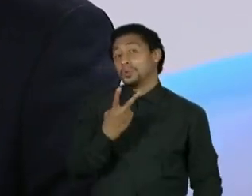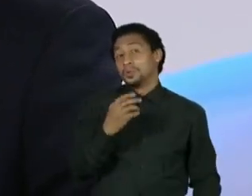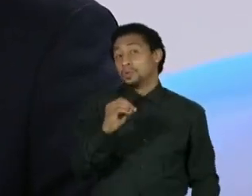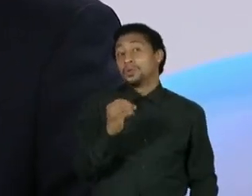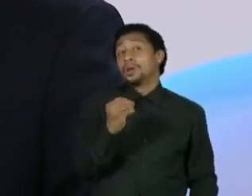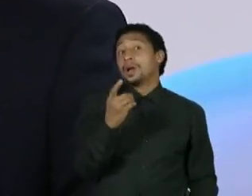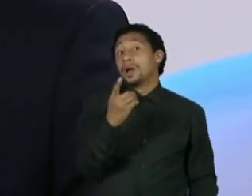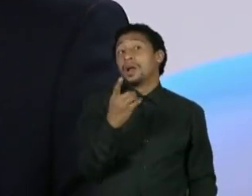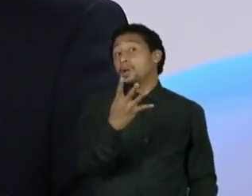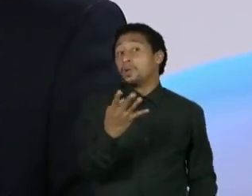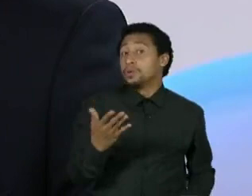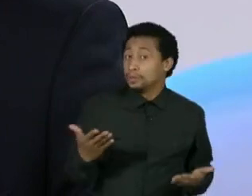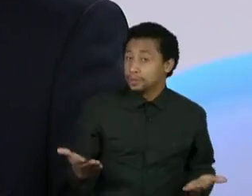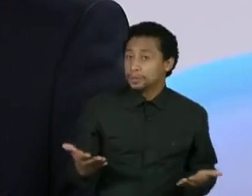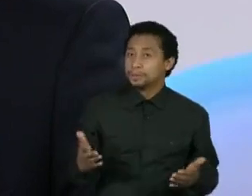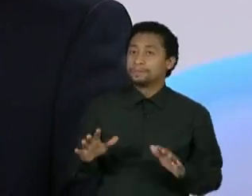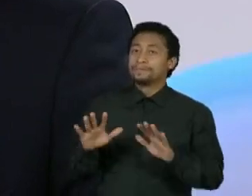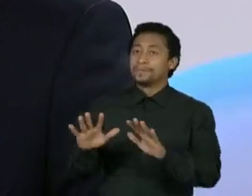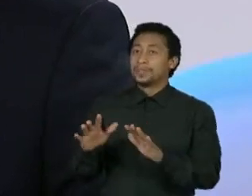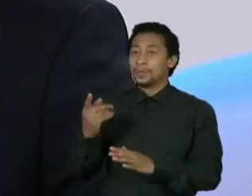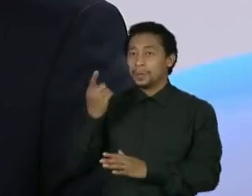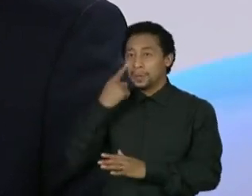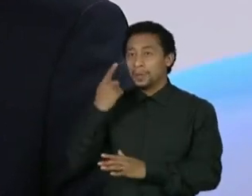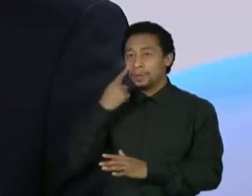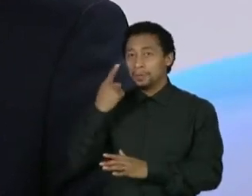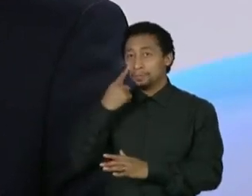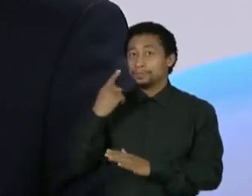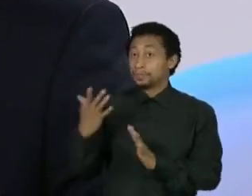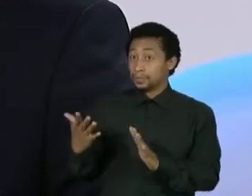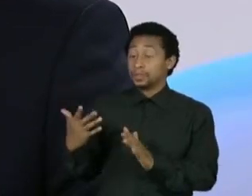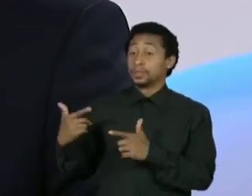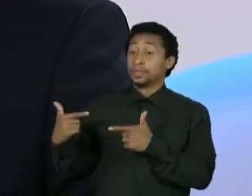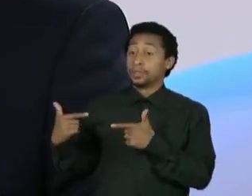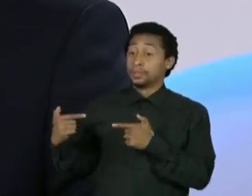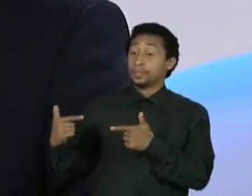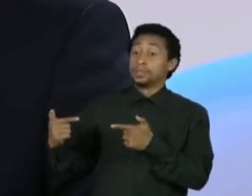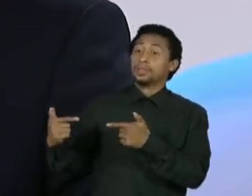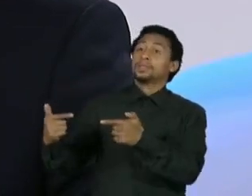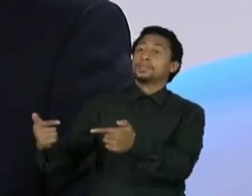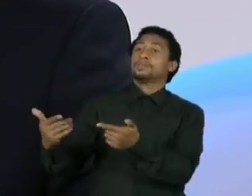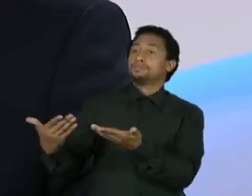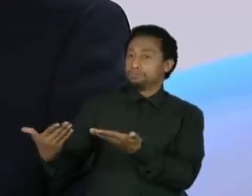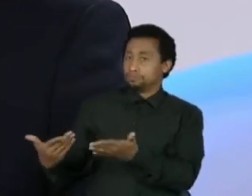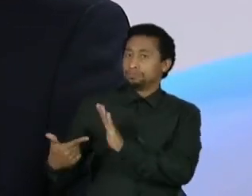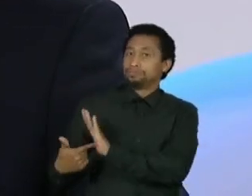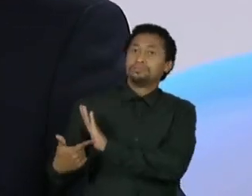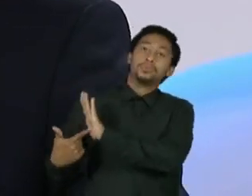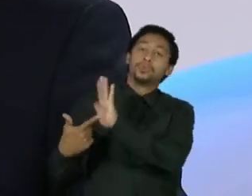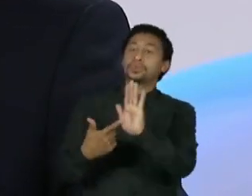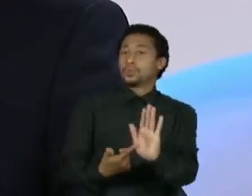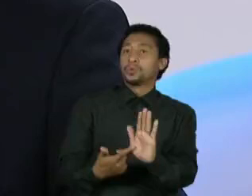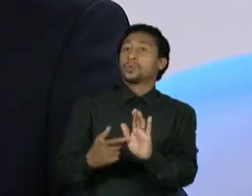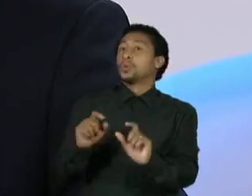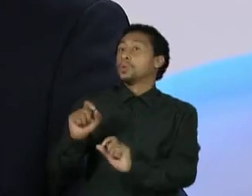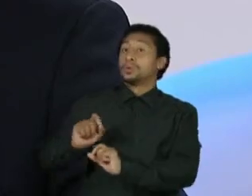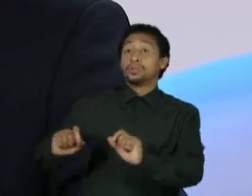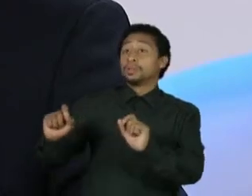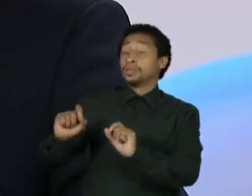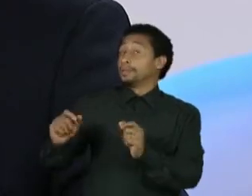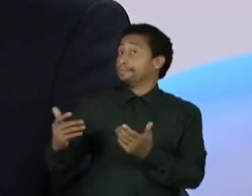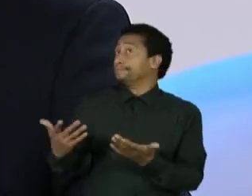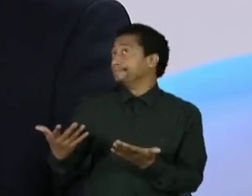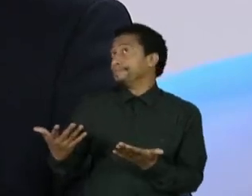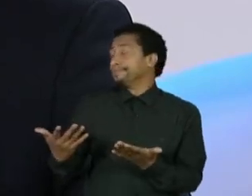quando a guerra acabar. Nós falamos quando nós vamos prevalecer, quando nós vamos vencer.